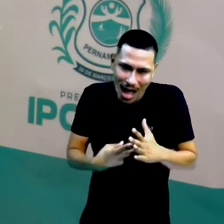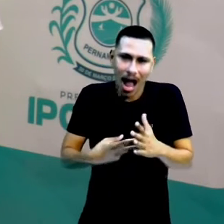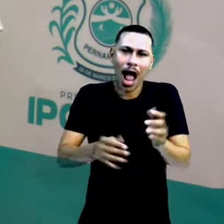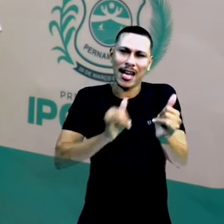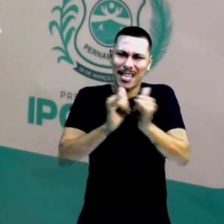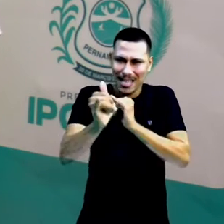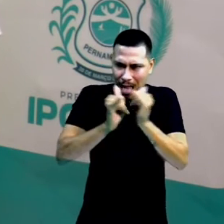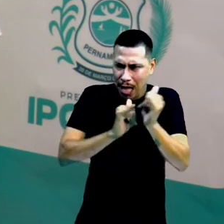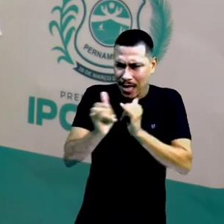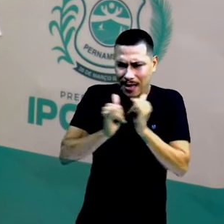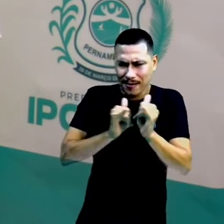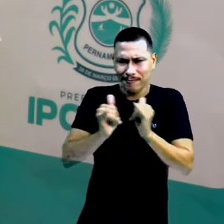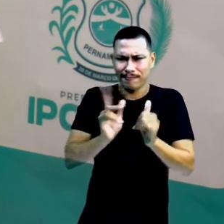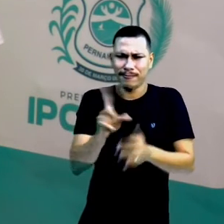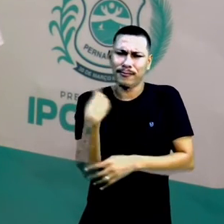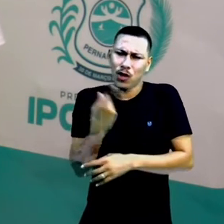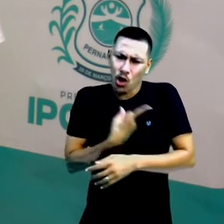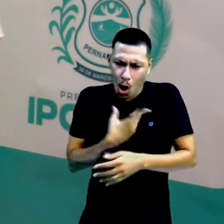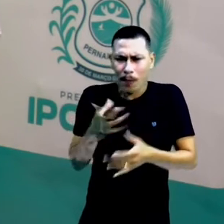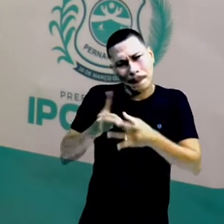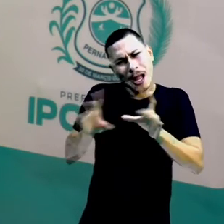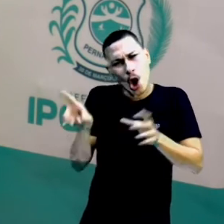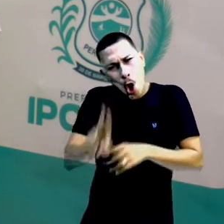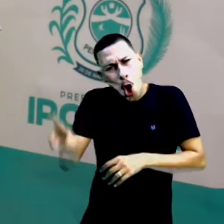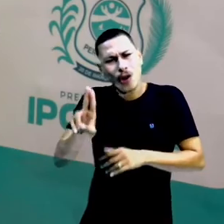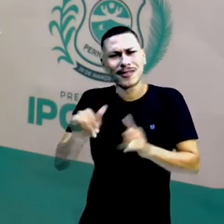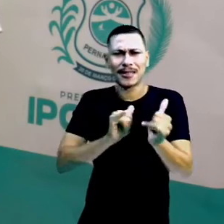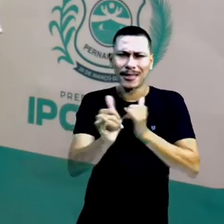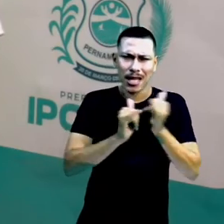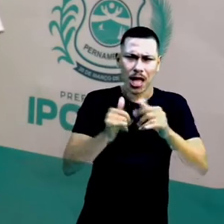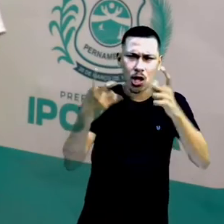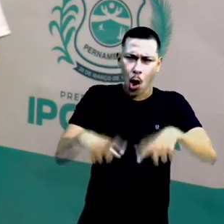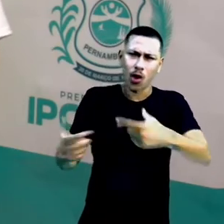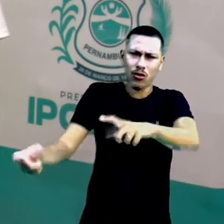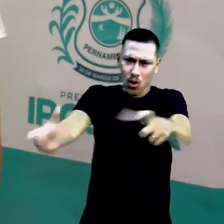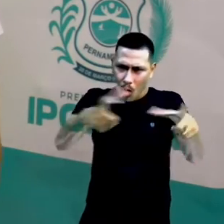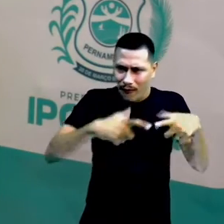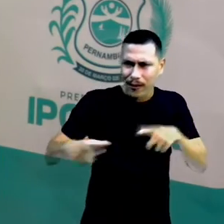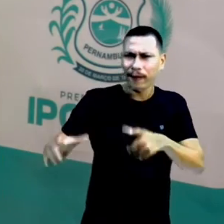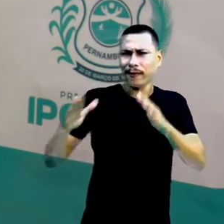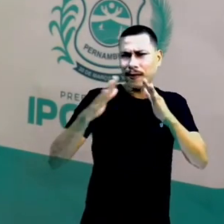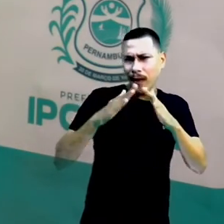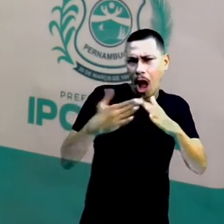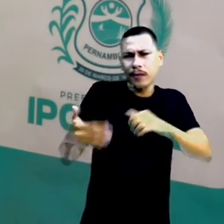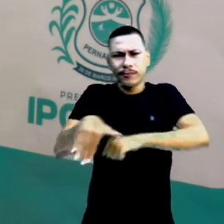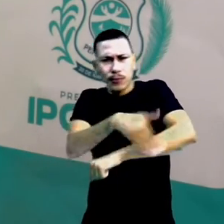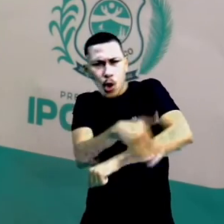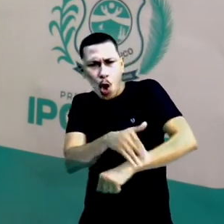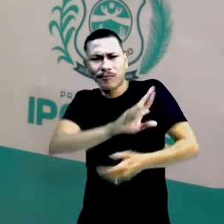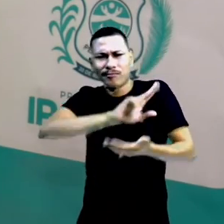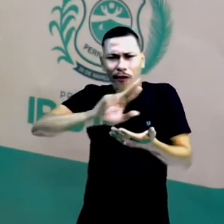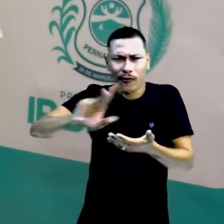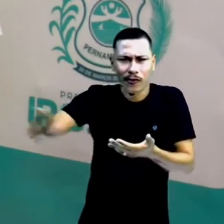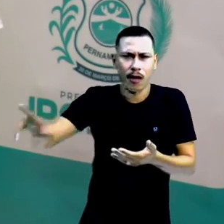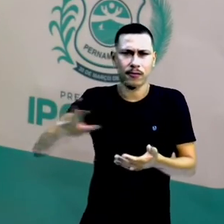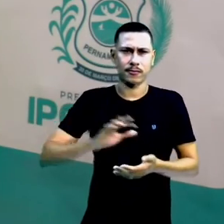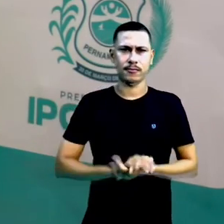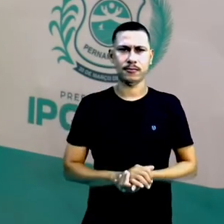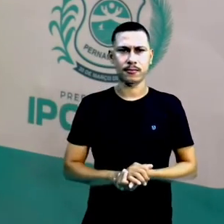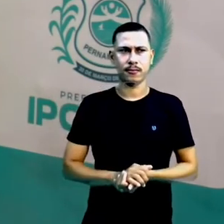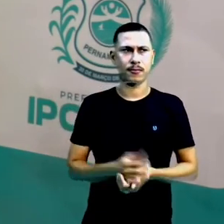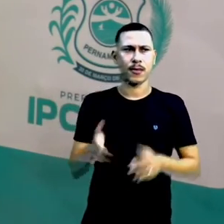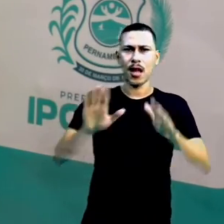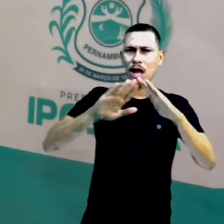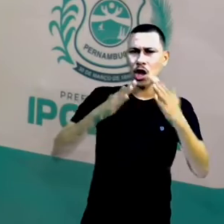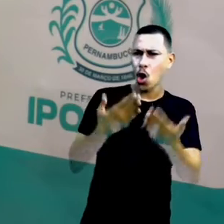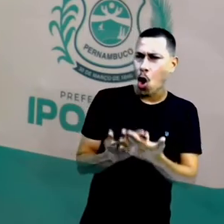permite usar a internet em locais diferentes da nossa casa. Então, placas na escola. Na escola